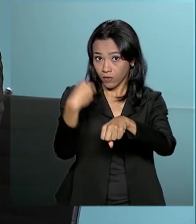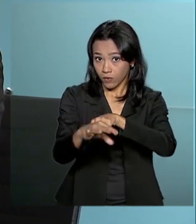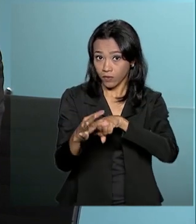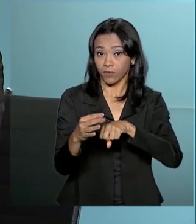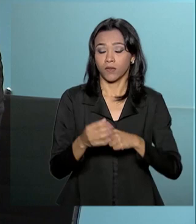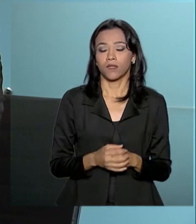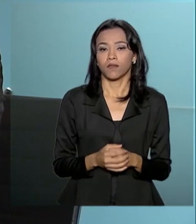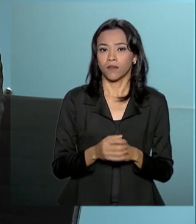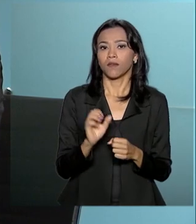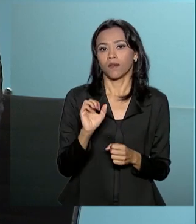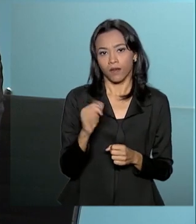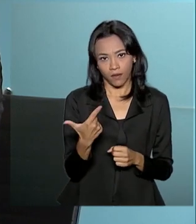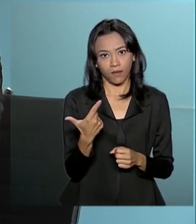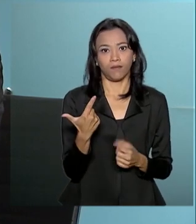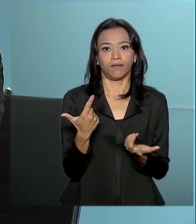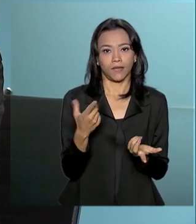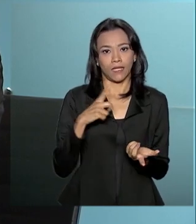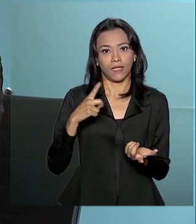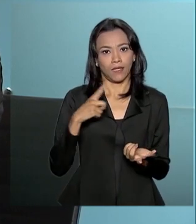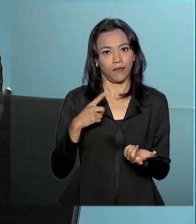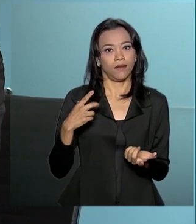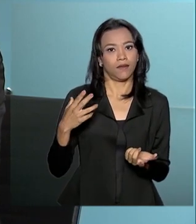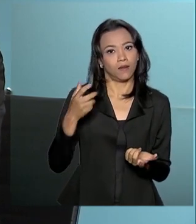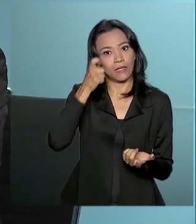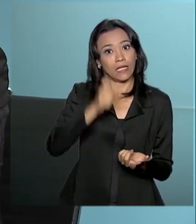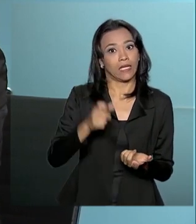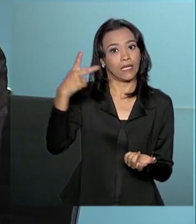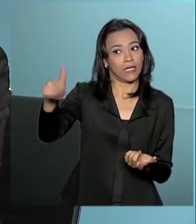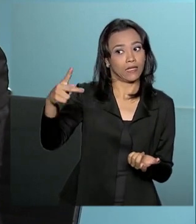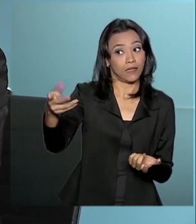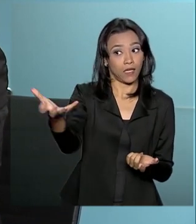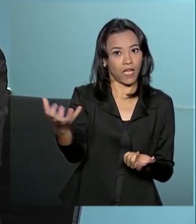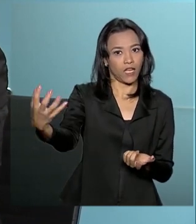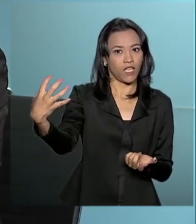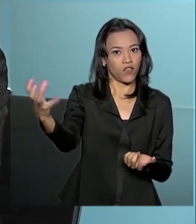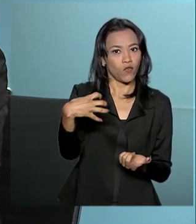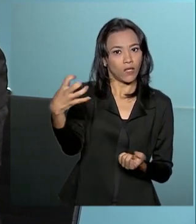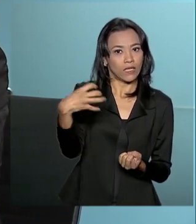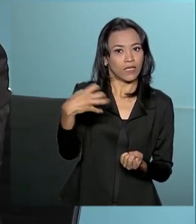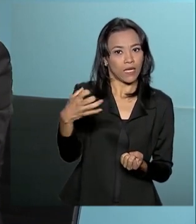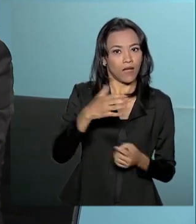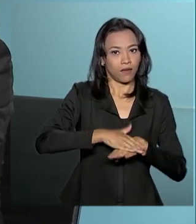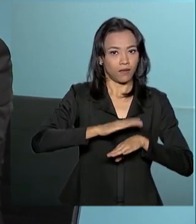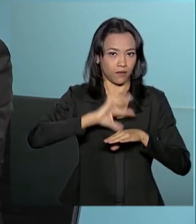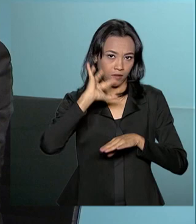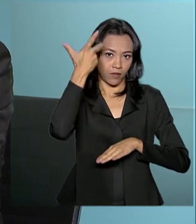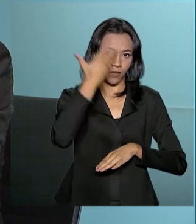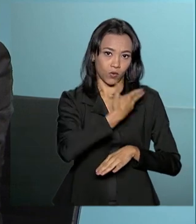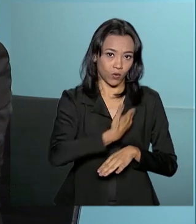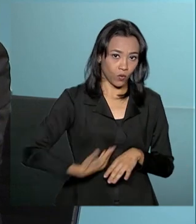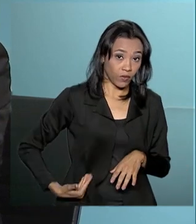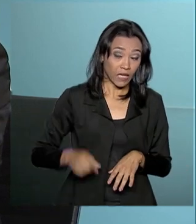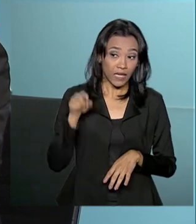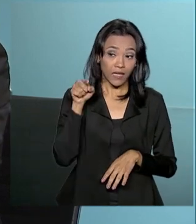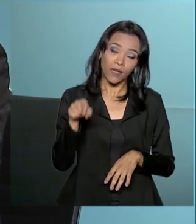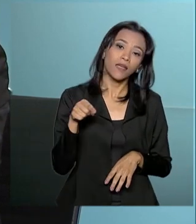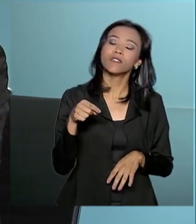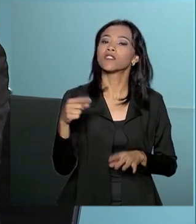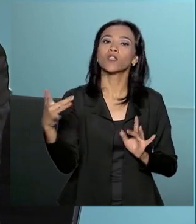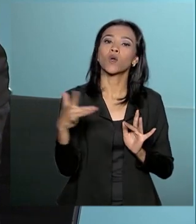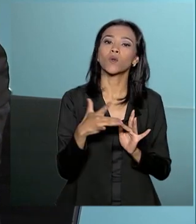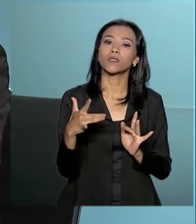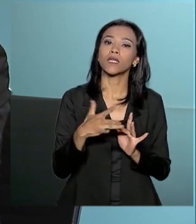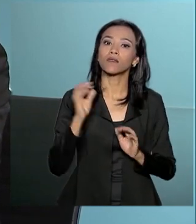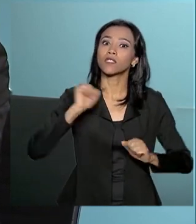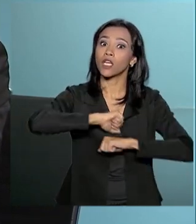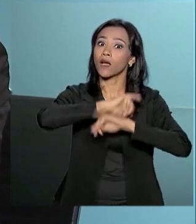classes que representam interesses particulares e querem influenciar nas decisões governamentais, que esse contato do público e do privado